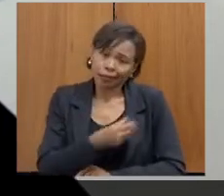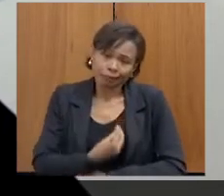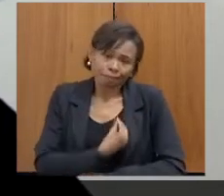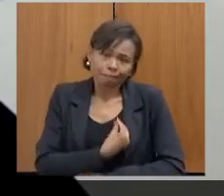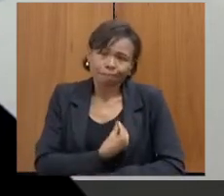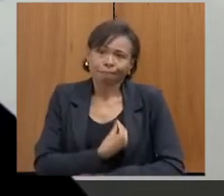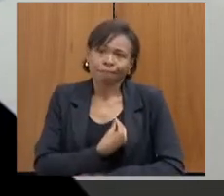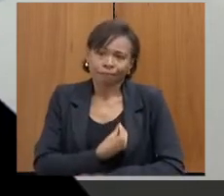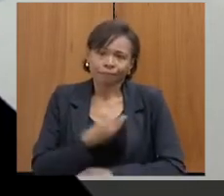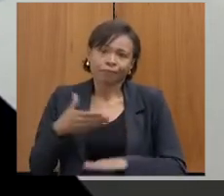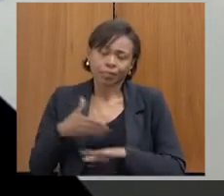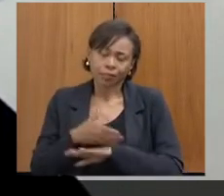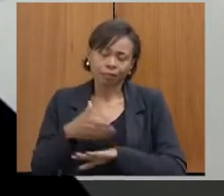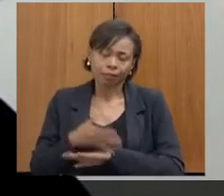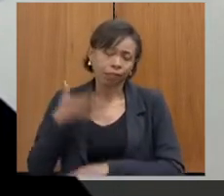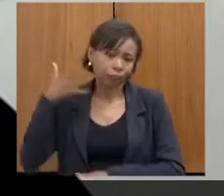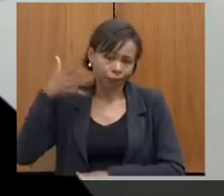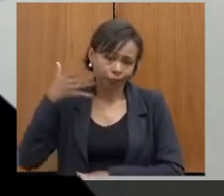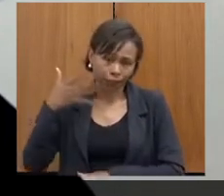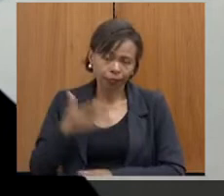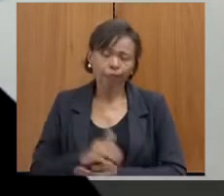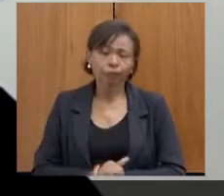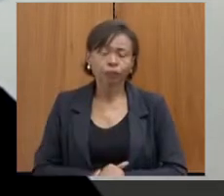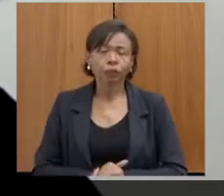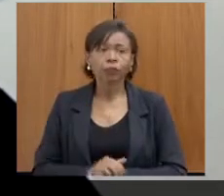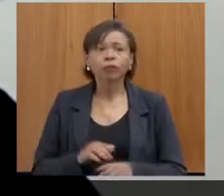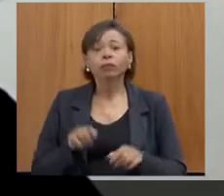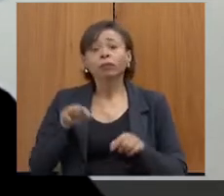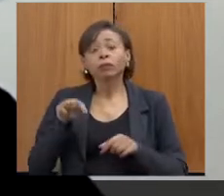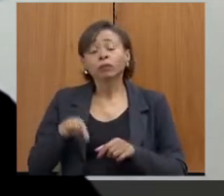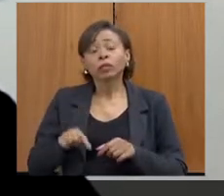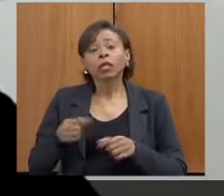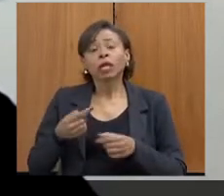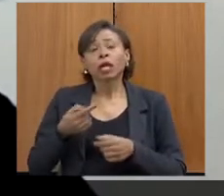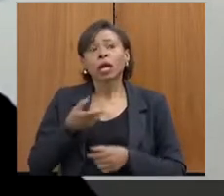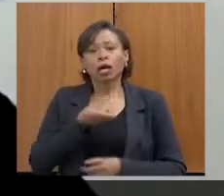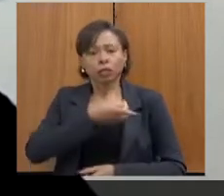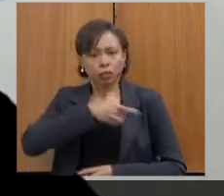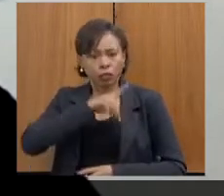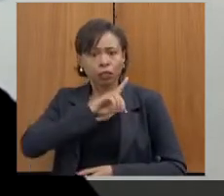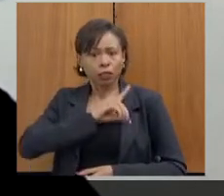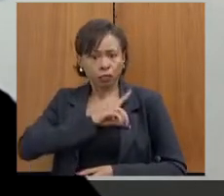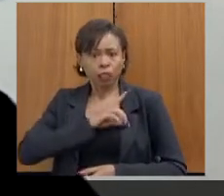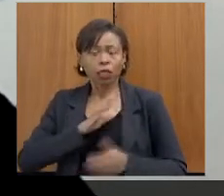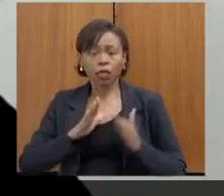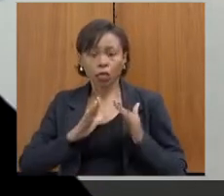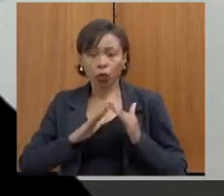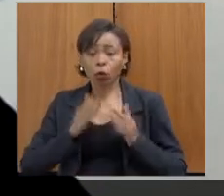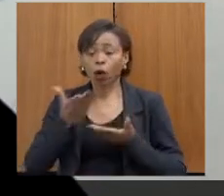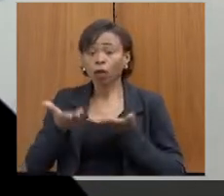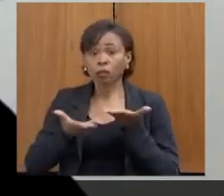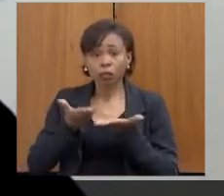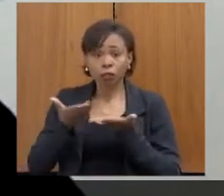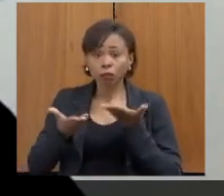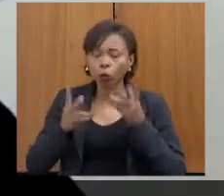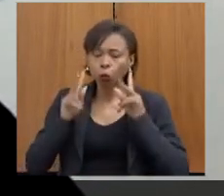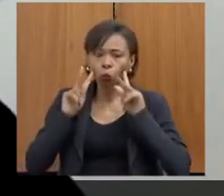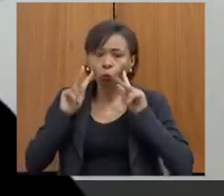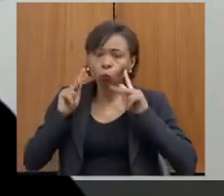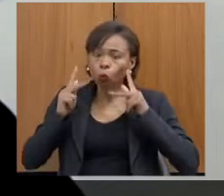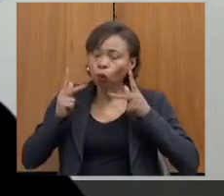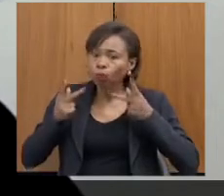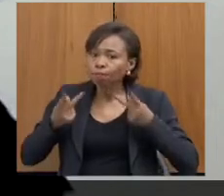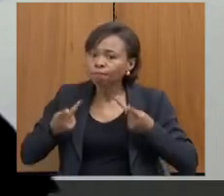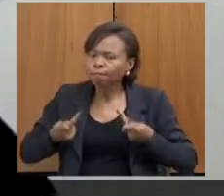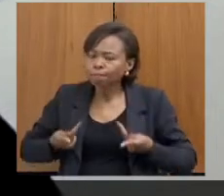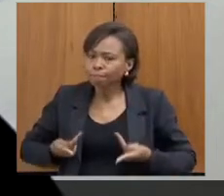palestras. O atendimento aqui na delegacia é feito da forma mais humanizada possível, apesar